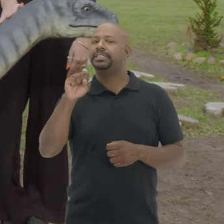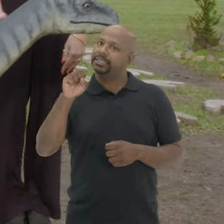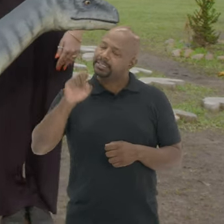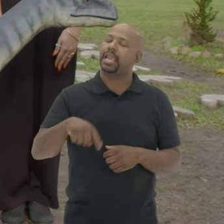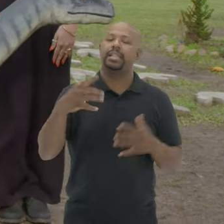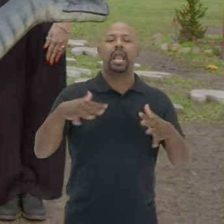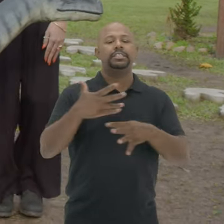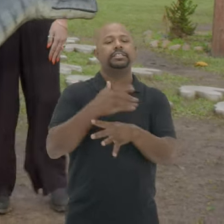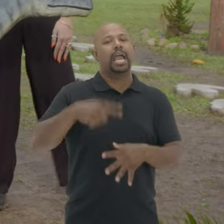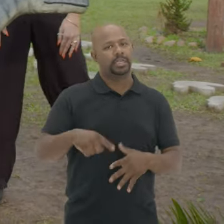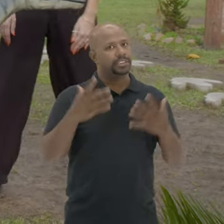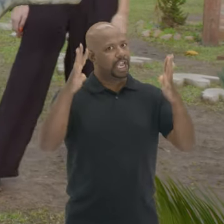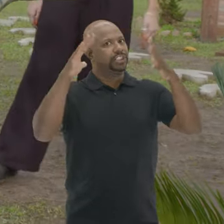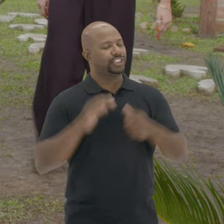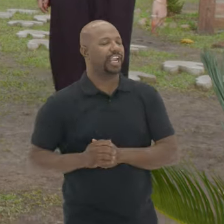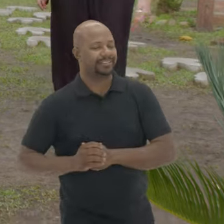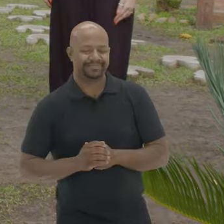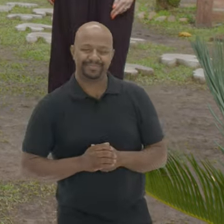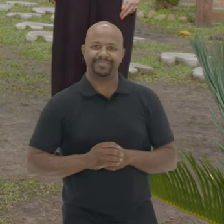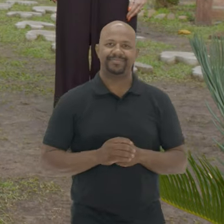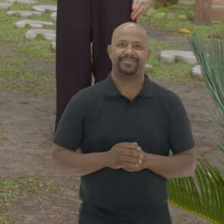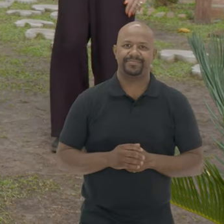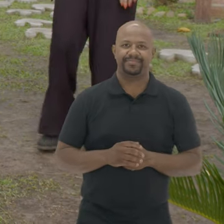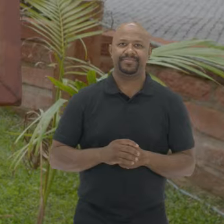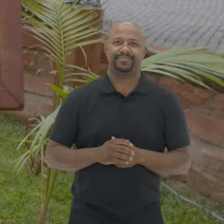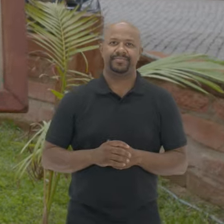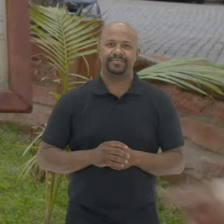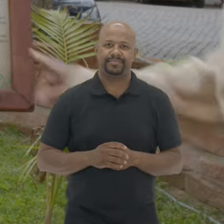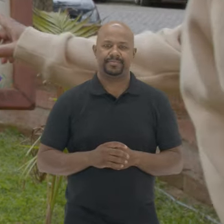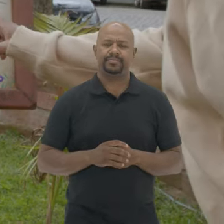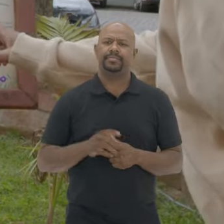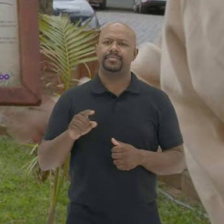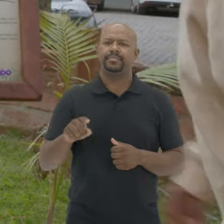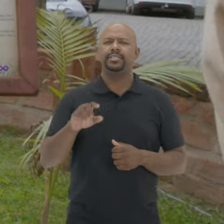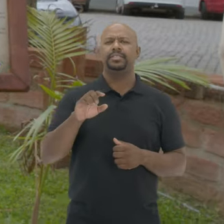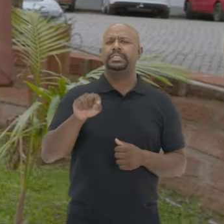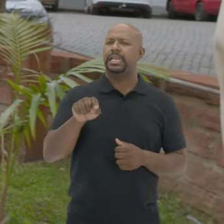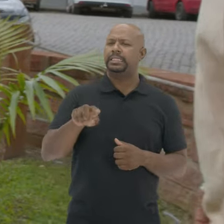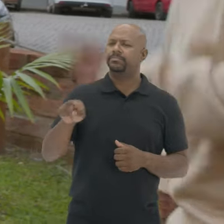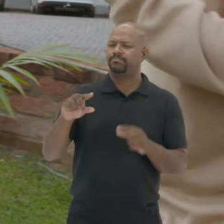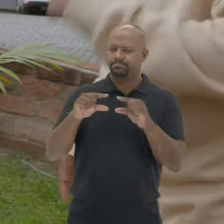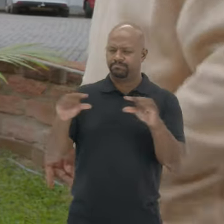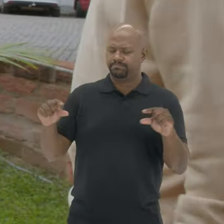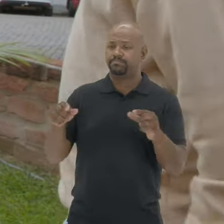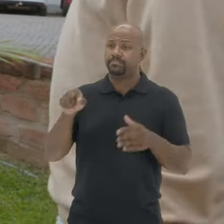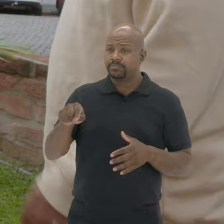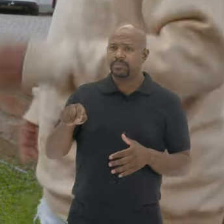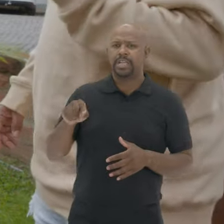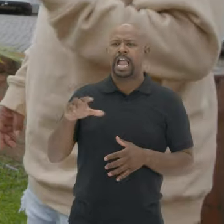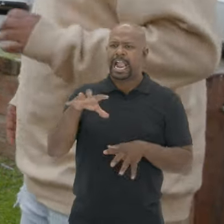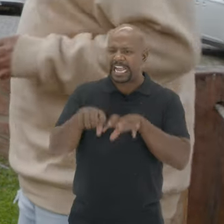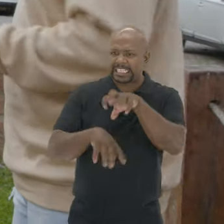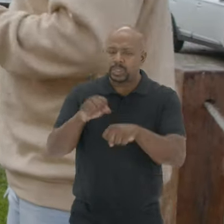homenagem A cidade aqui de Aguto E aí tchê Ela fala com a réplica João lê Eretrovenator jacuiensis